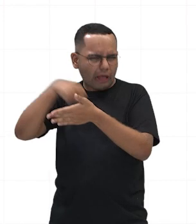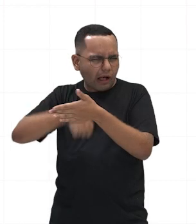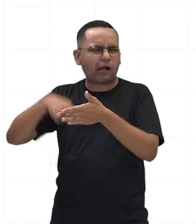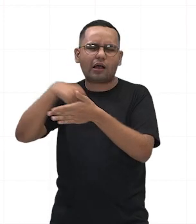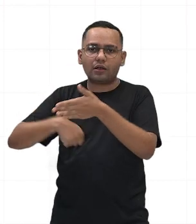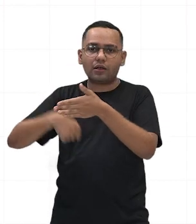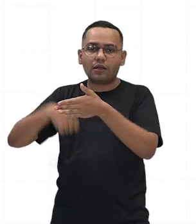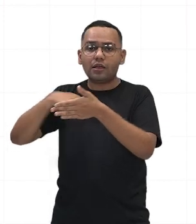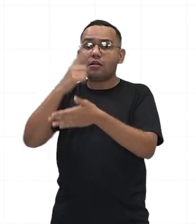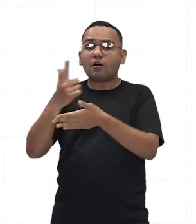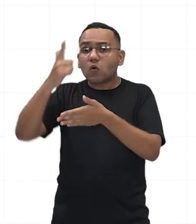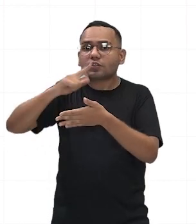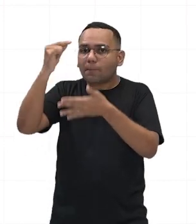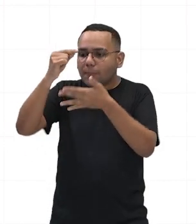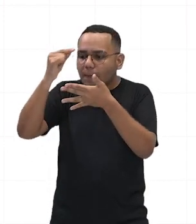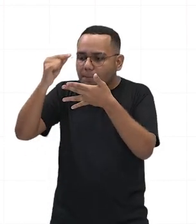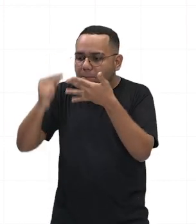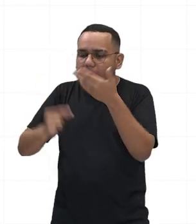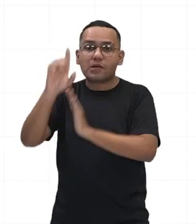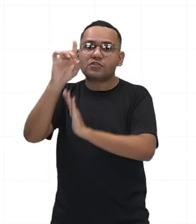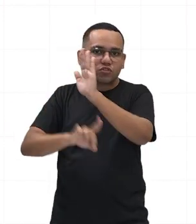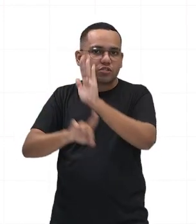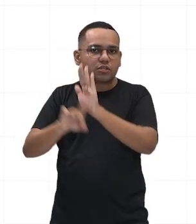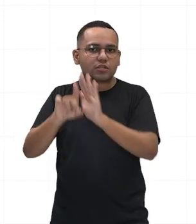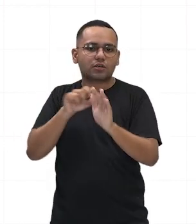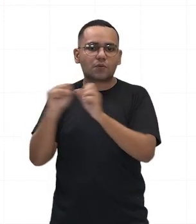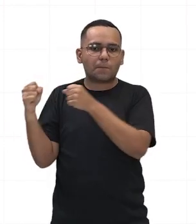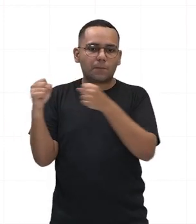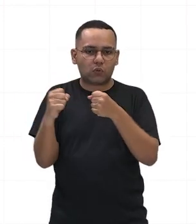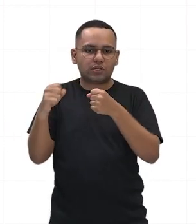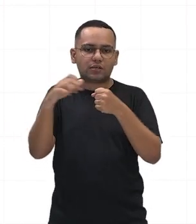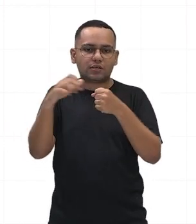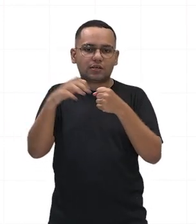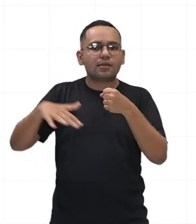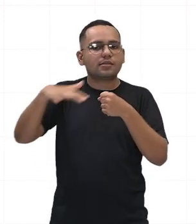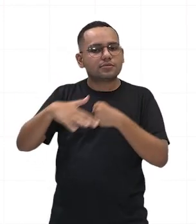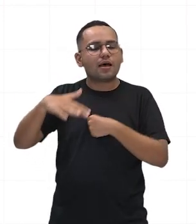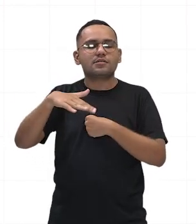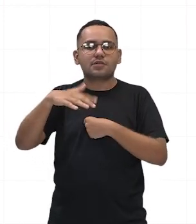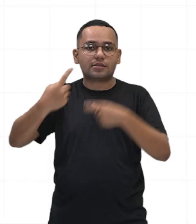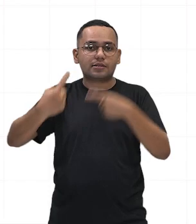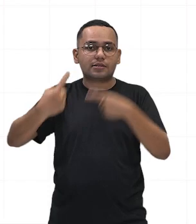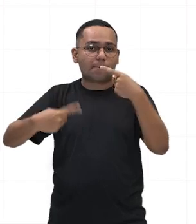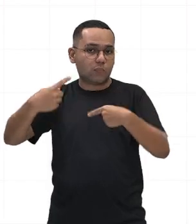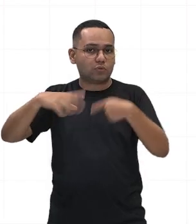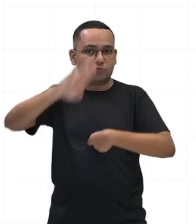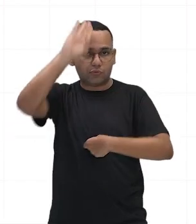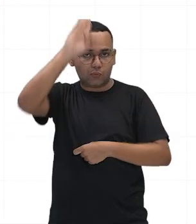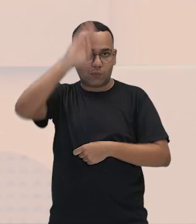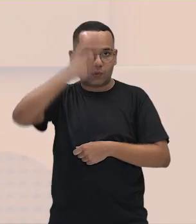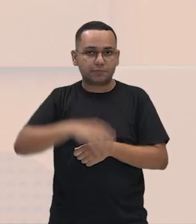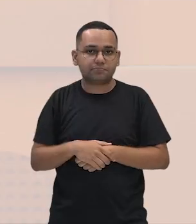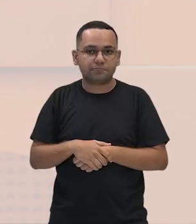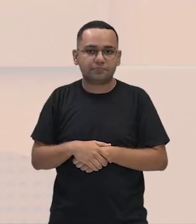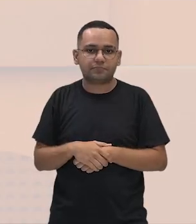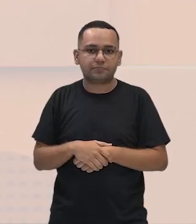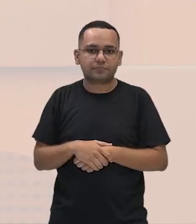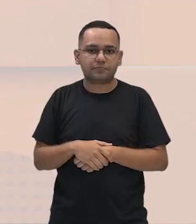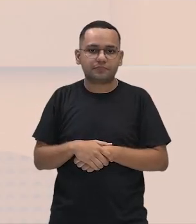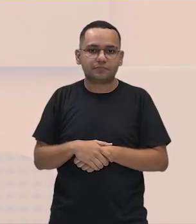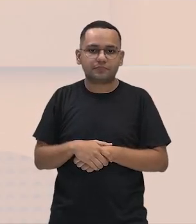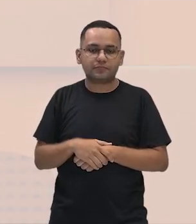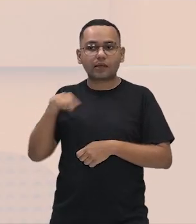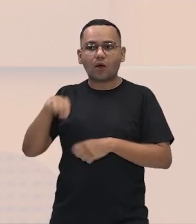direitos e poder de interferência na política romana. Então, a população, a plebe é o povo, que vai, então,